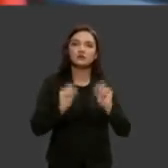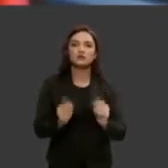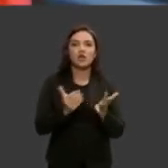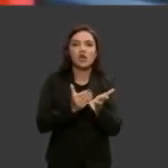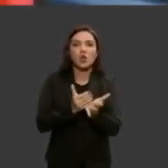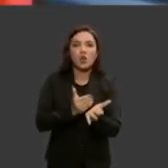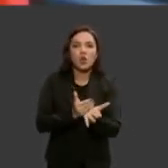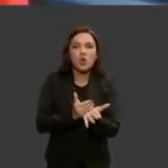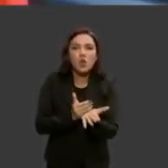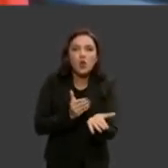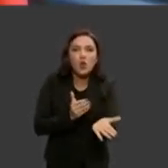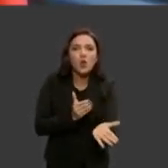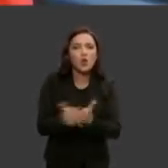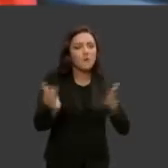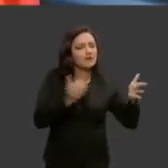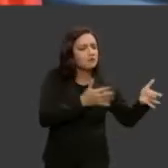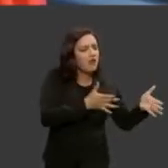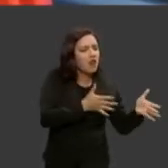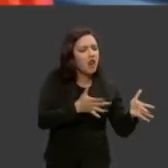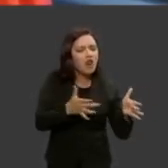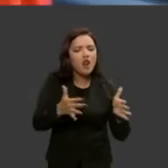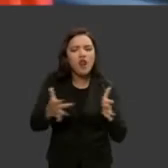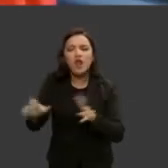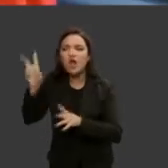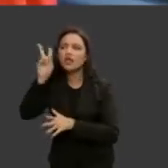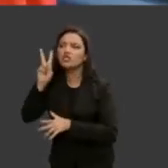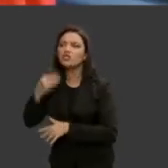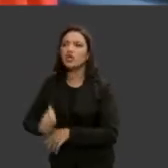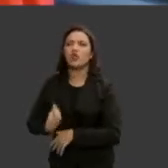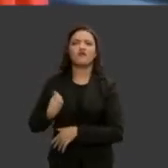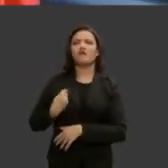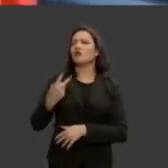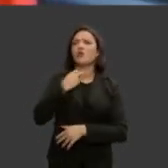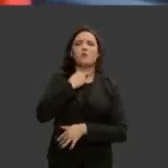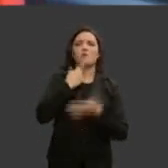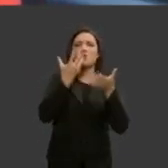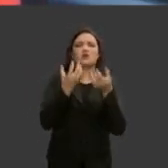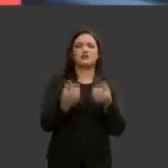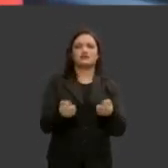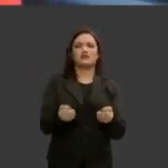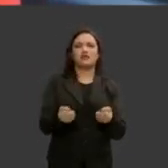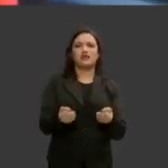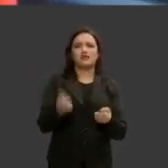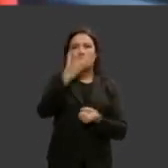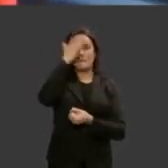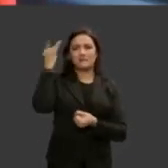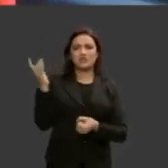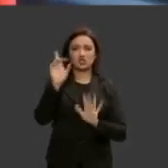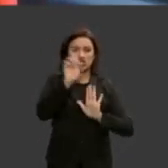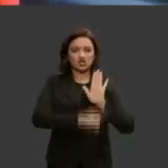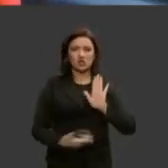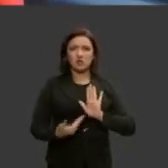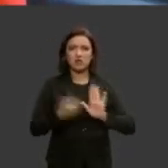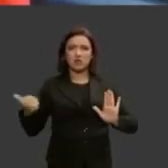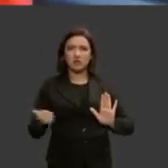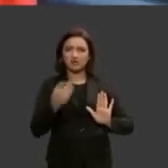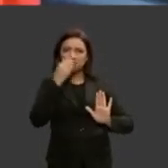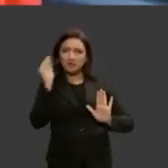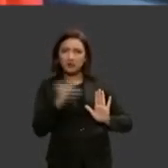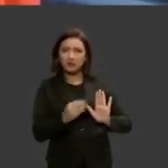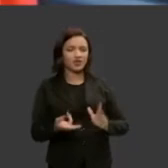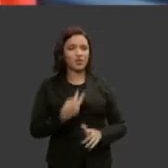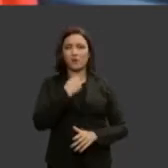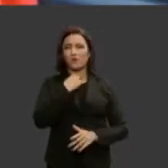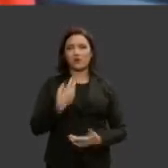a último capítulo e nós não podemos impermitir que ninguém retire esse nosso direito falamos